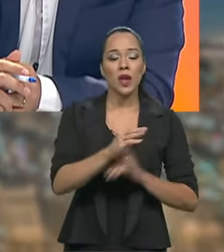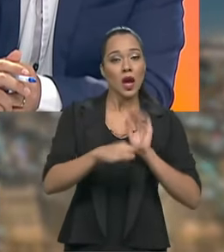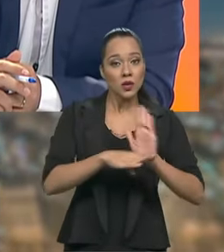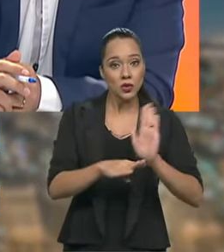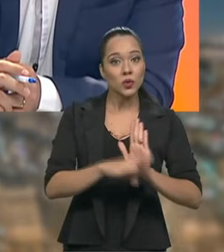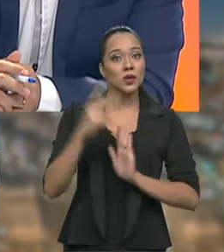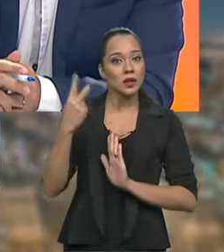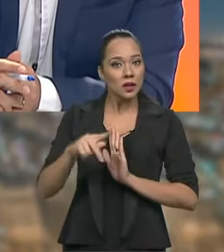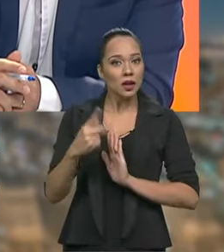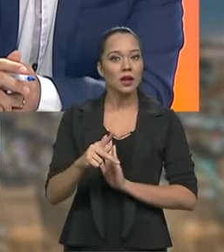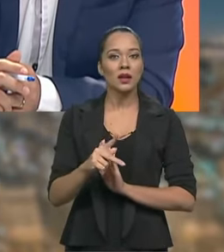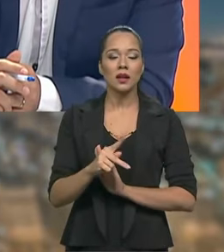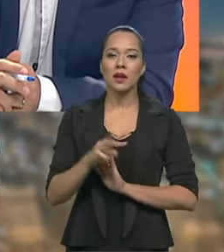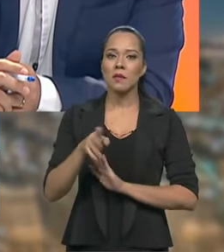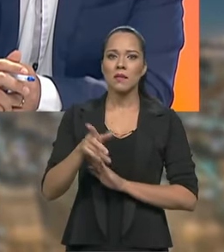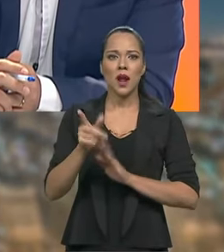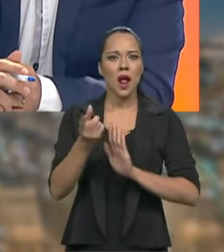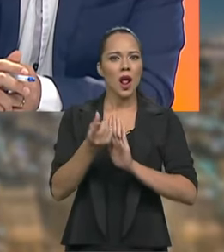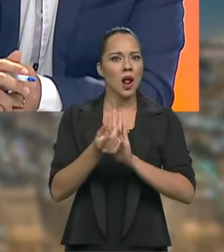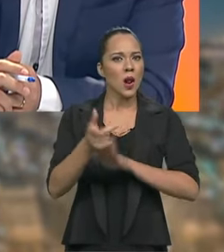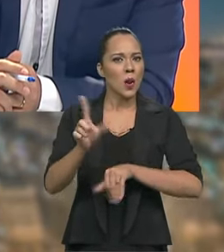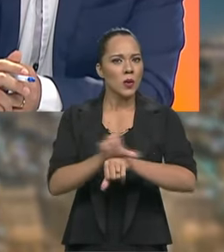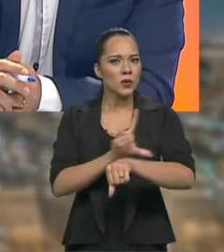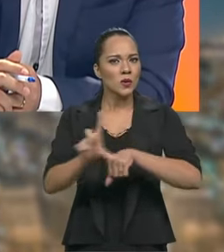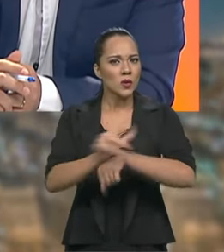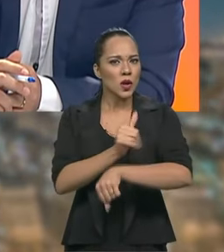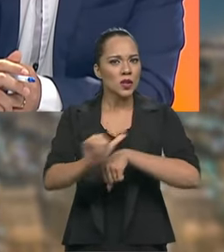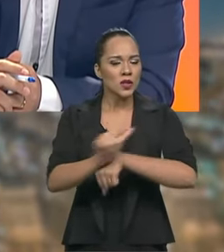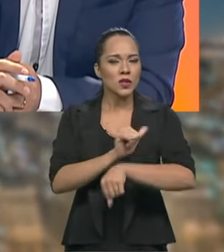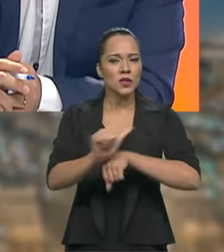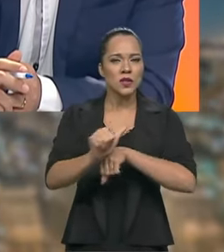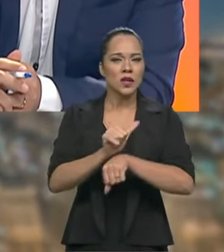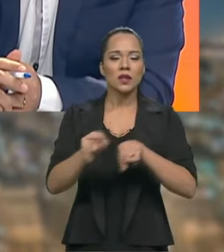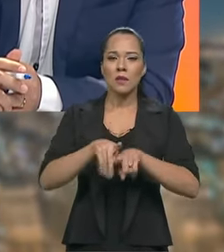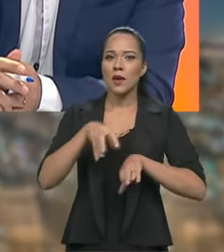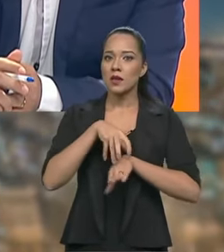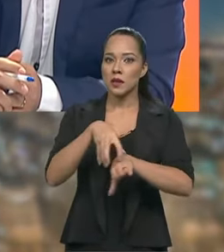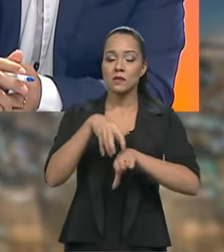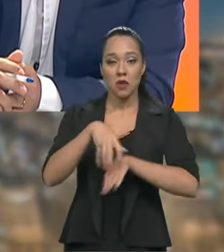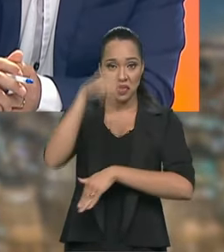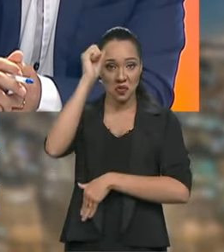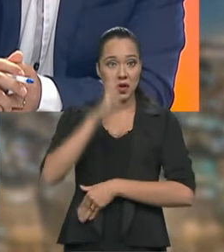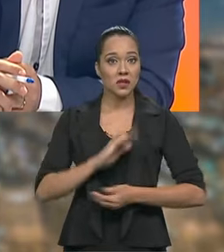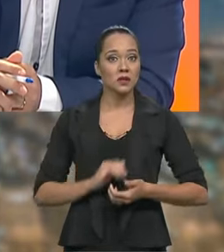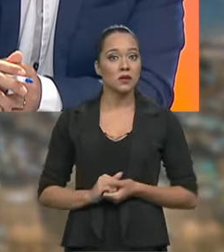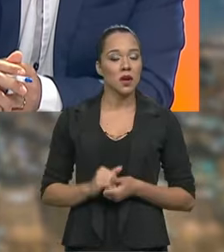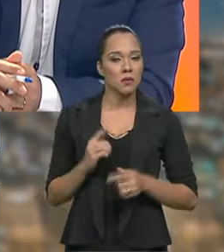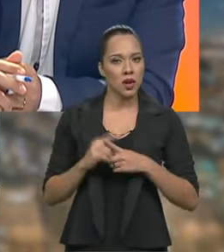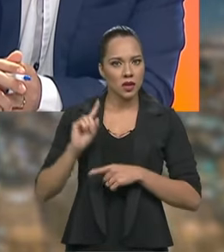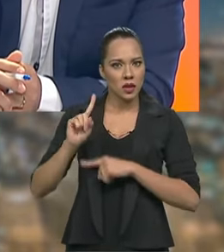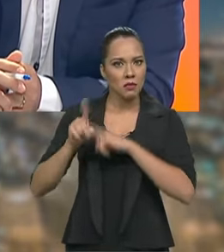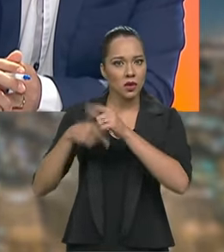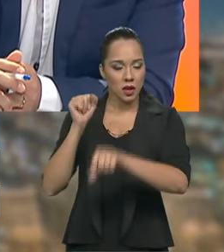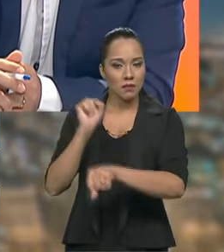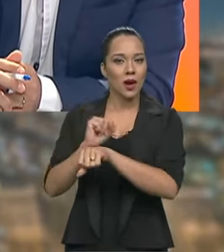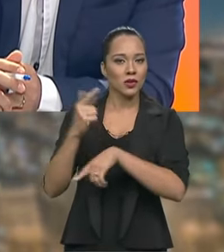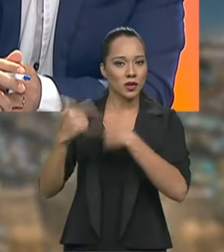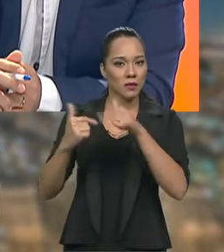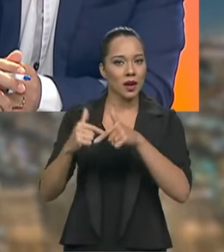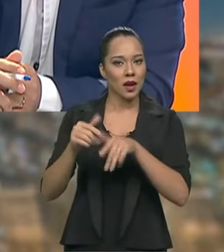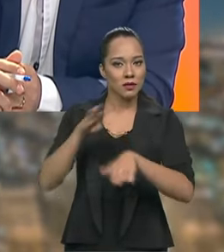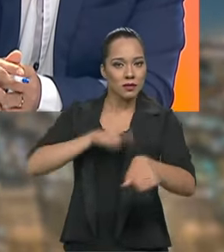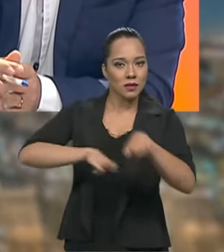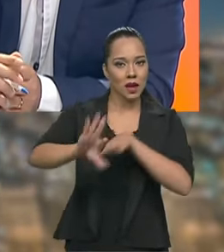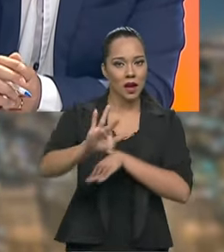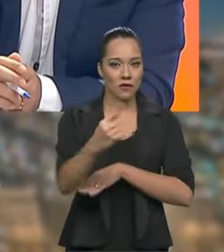dele para a logística e o transporte no Brasil. Porque depois que ele parou de trabalhar na Fórmula 1, como